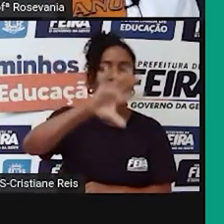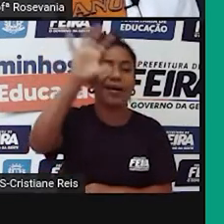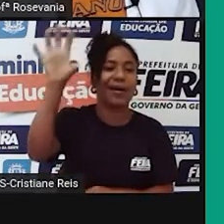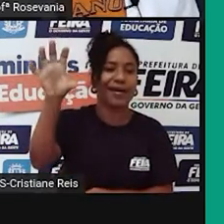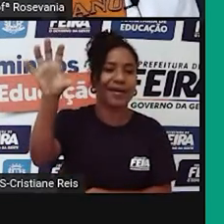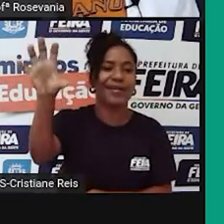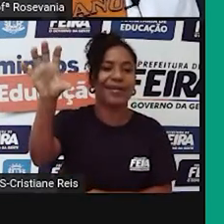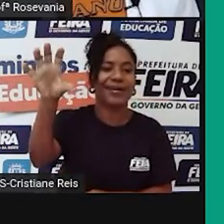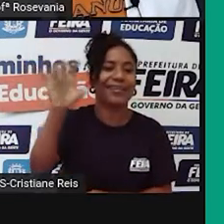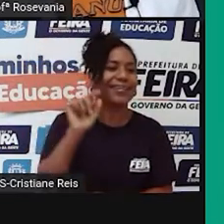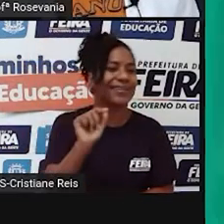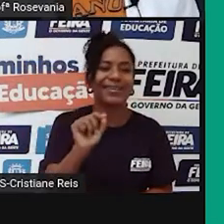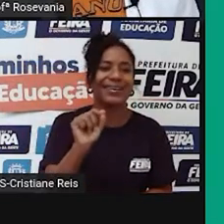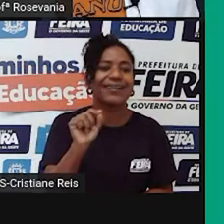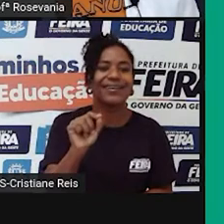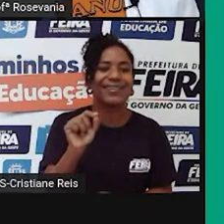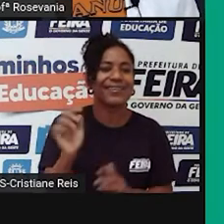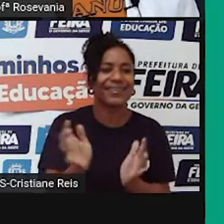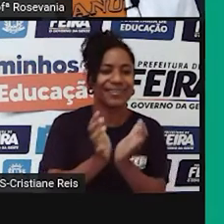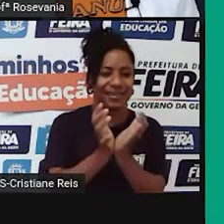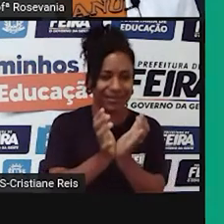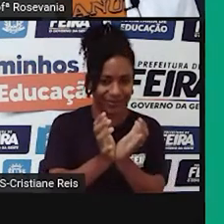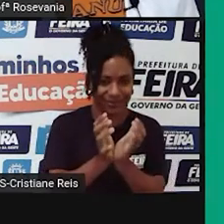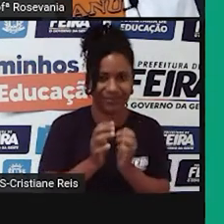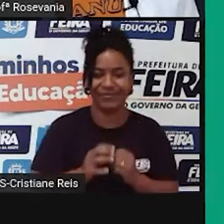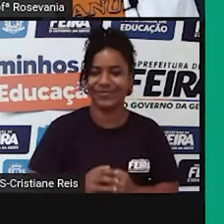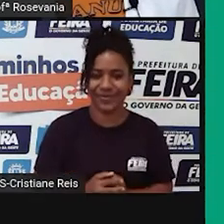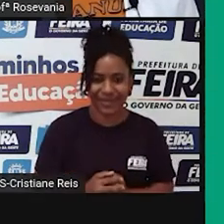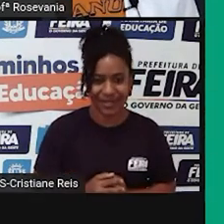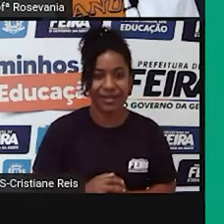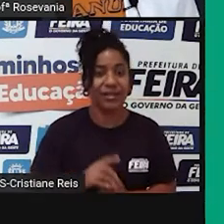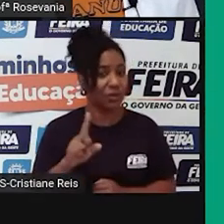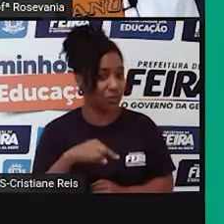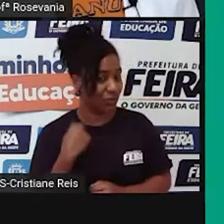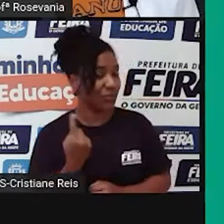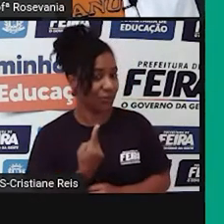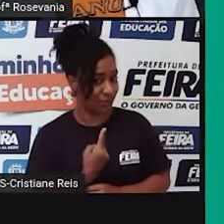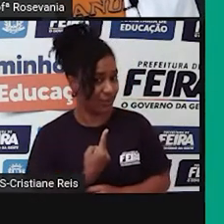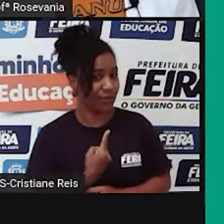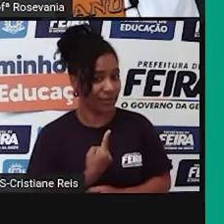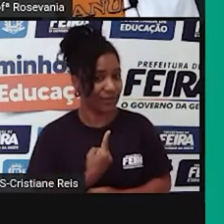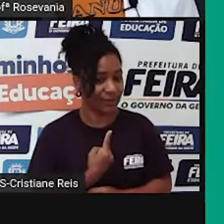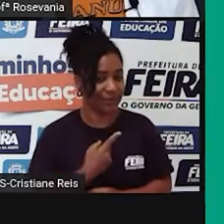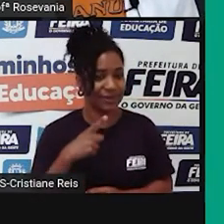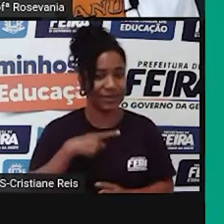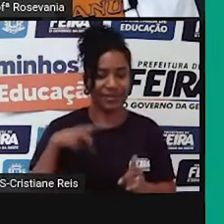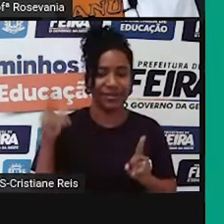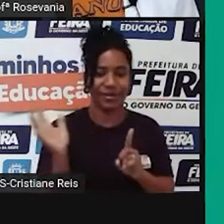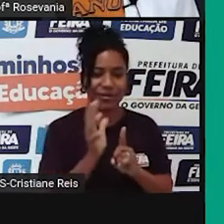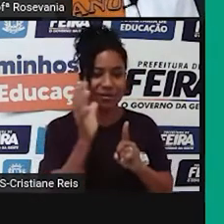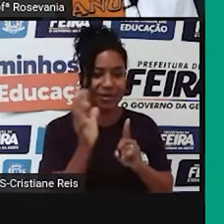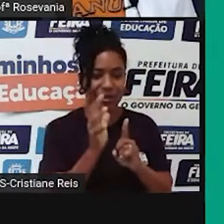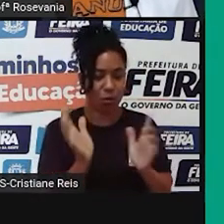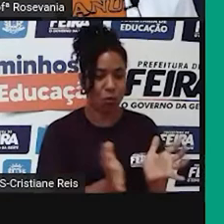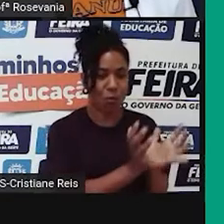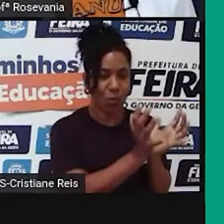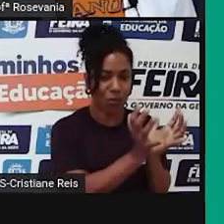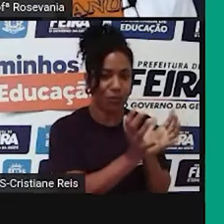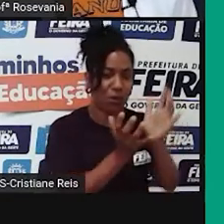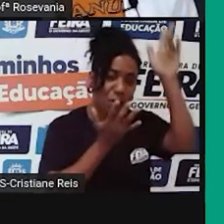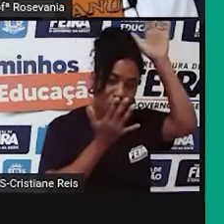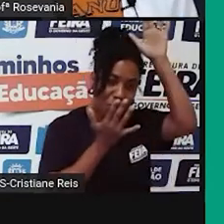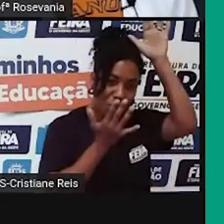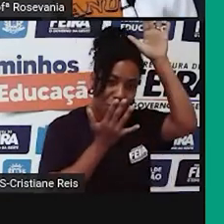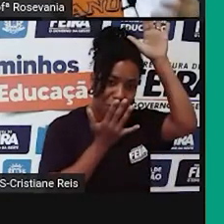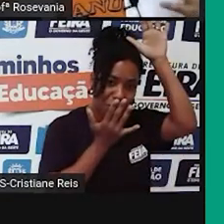Pense aí rapidinho. Então, nós sofremos a influência, né, dos povos indígenas, que eram os povos,